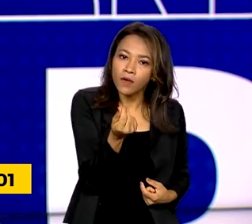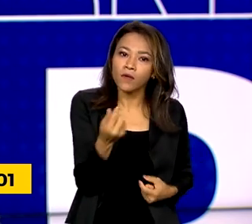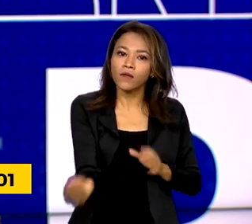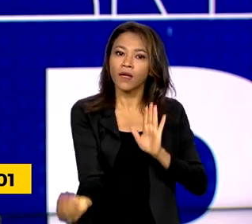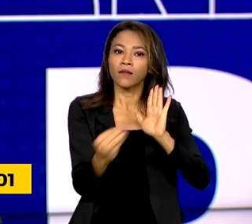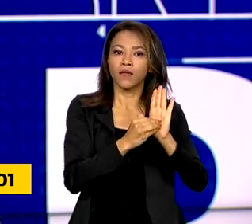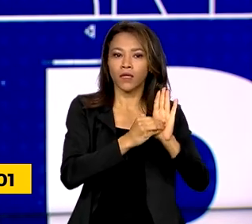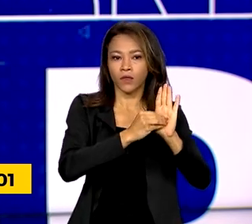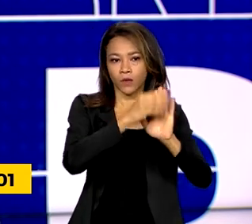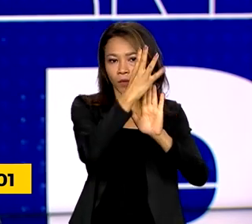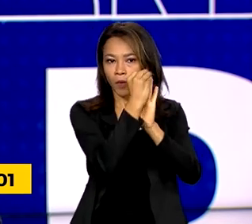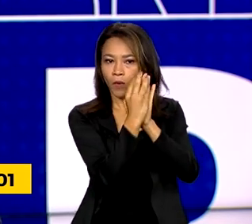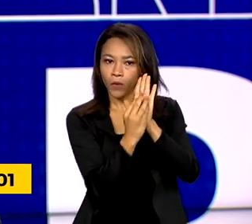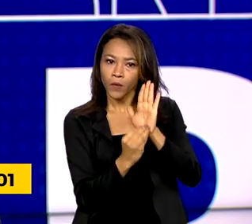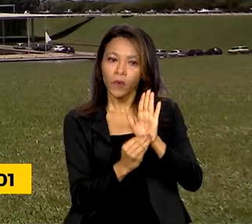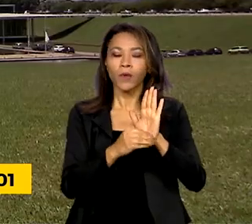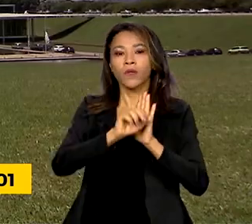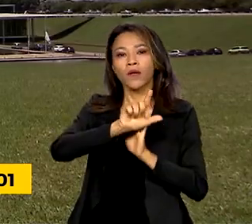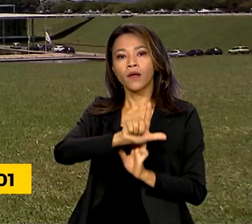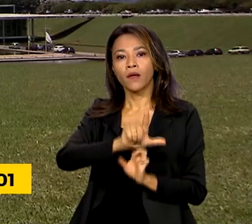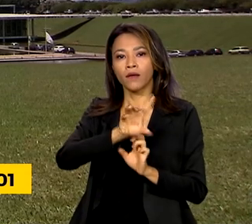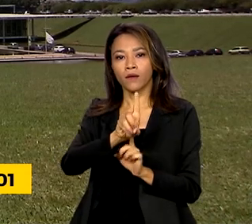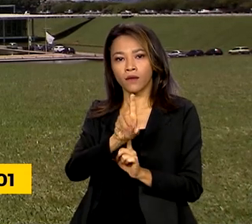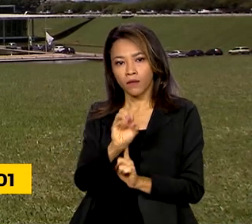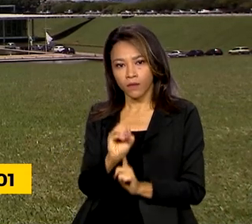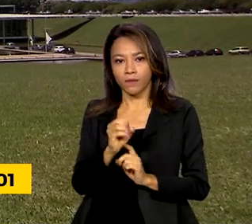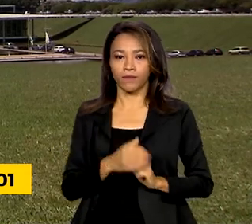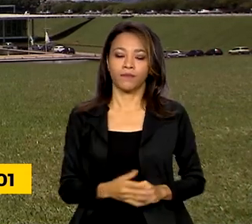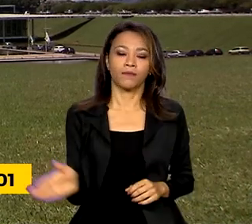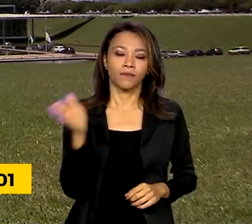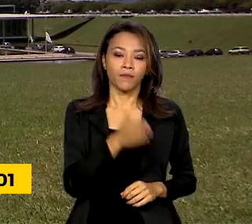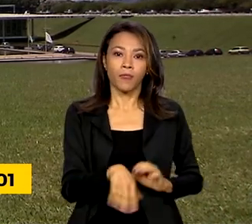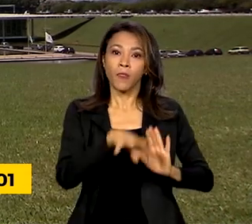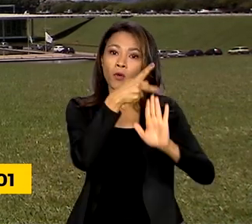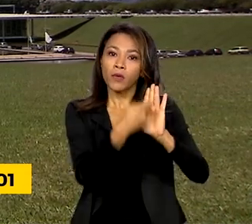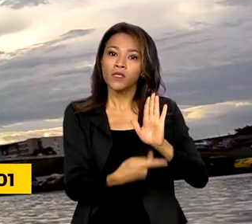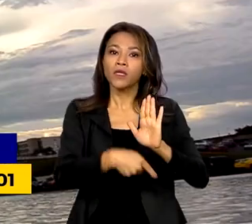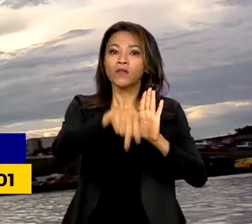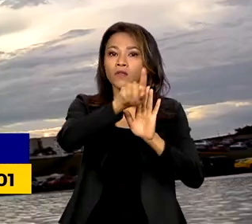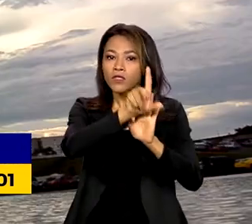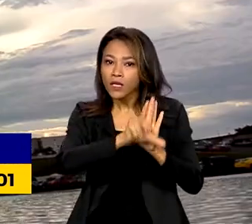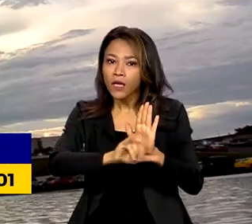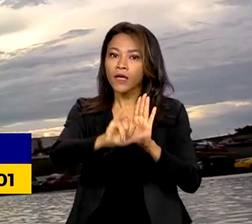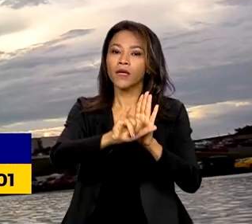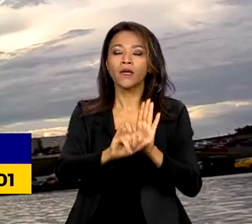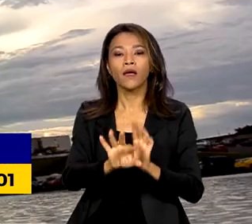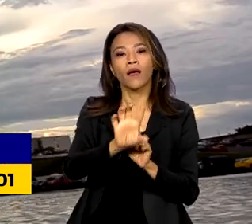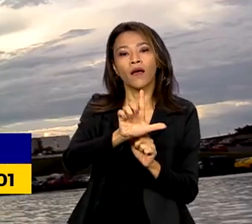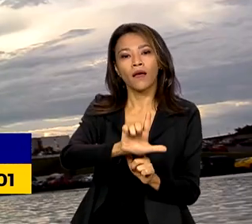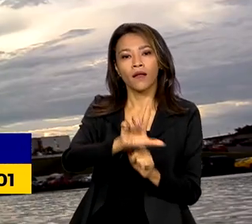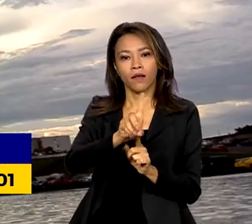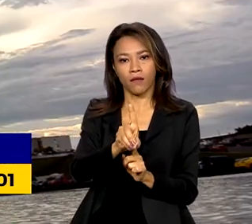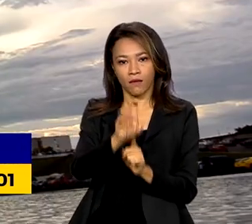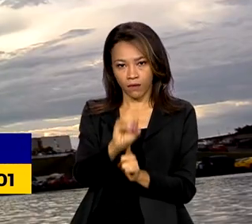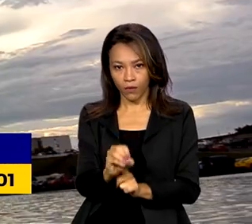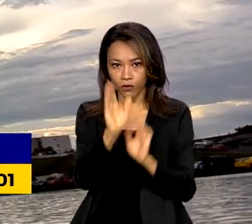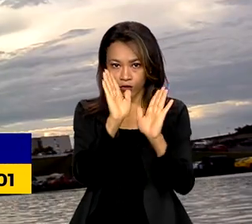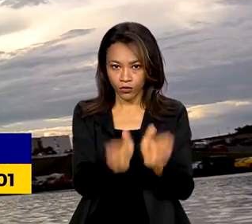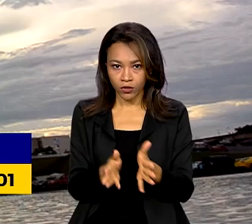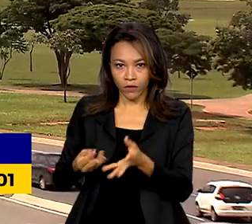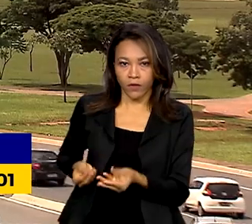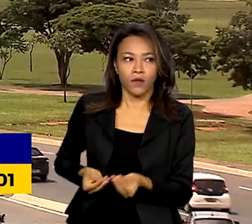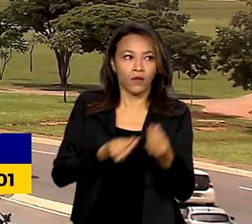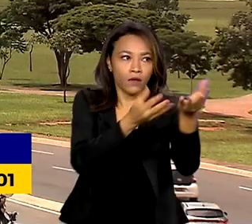Diretrizes Orçamentárias. O projeto de Lei de Diretrizes Orçamentárias, entregue ao Congresso